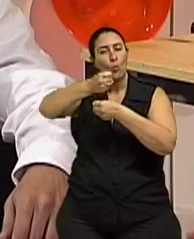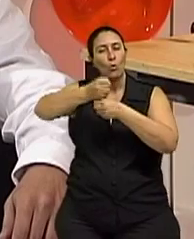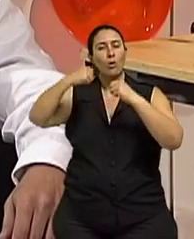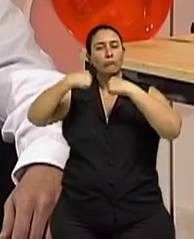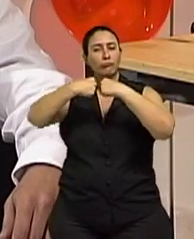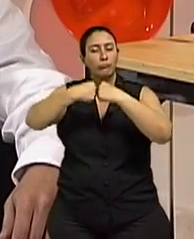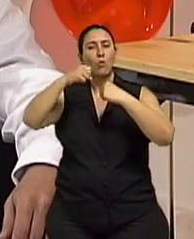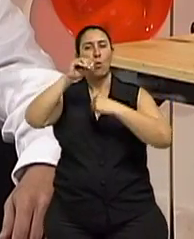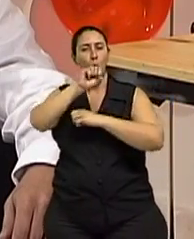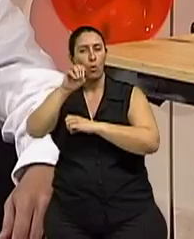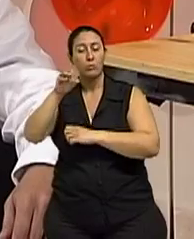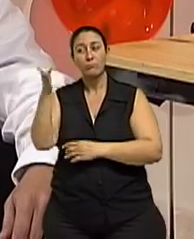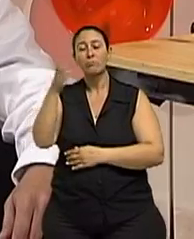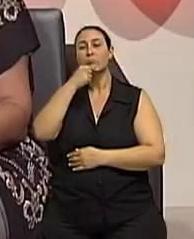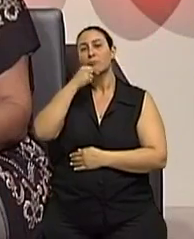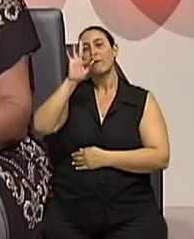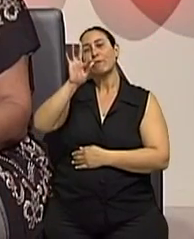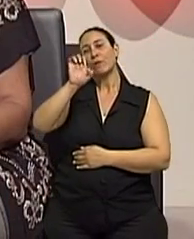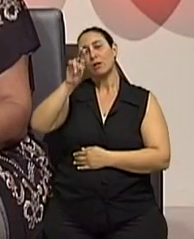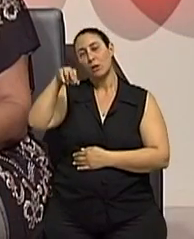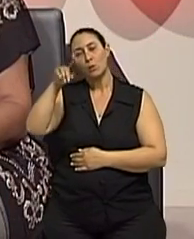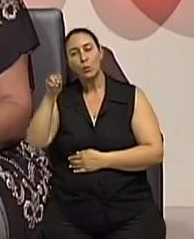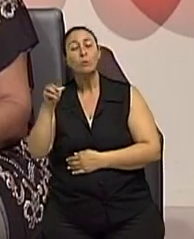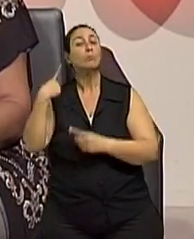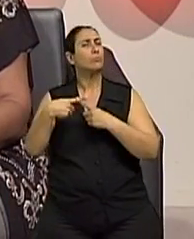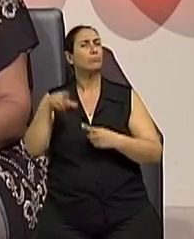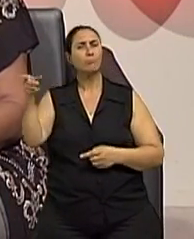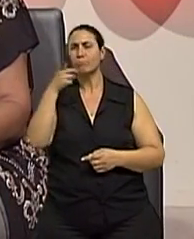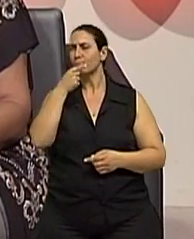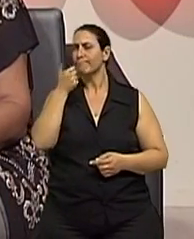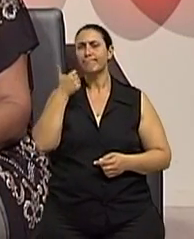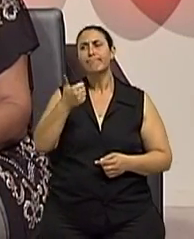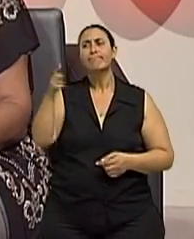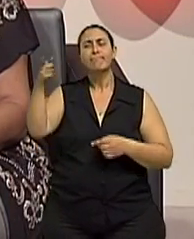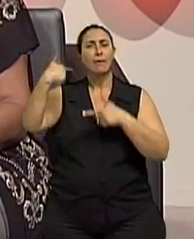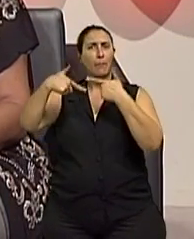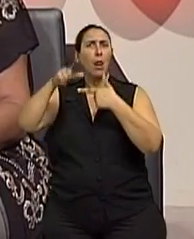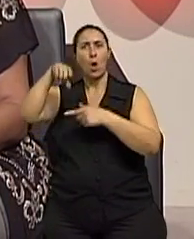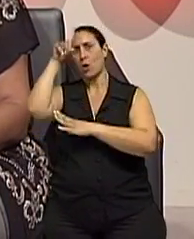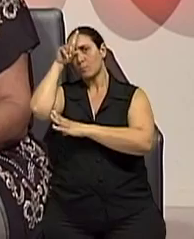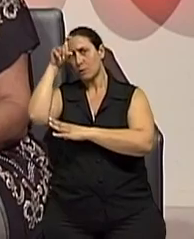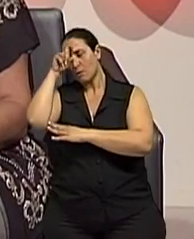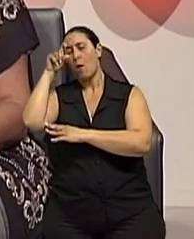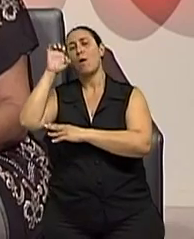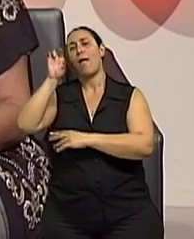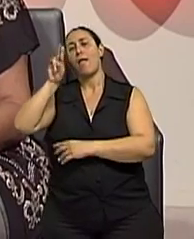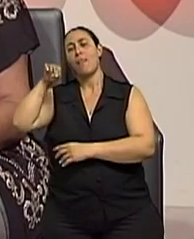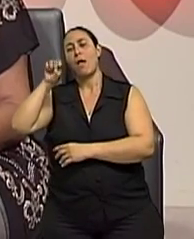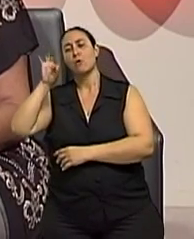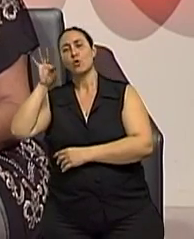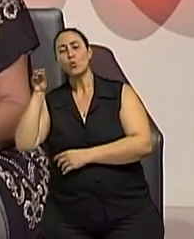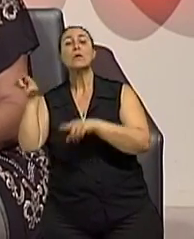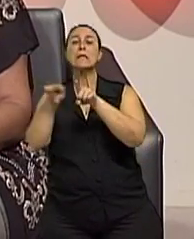Fernando Milck, do Hospital Ernesto Dornelis e também do Hospital Mãe de Deus, sobre dor no quadril. Nosso quadril